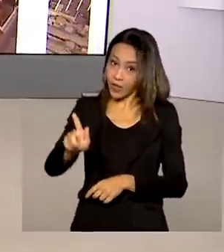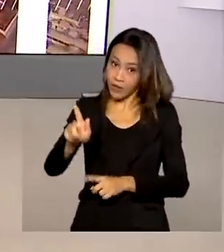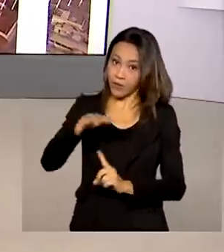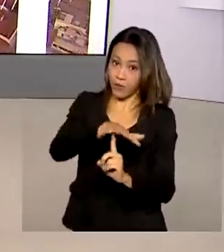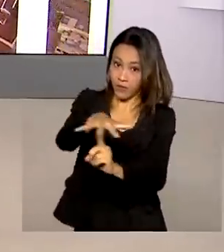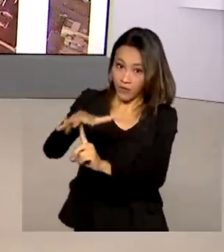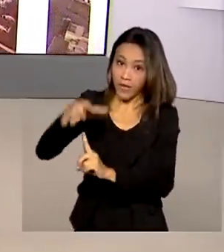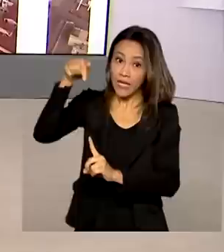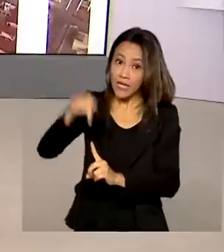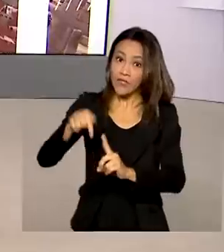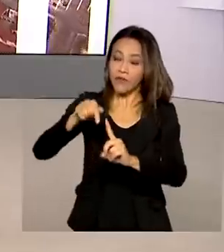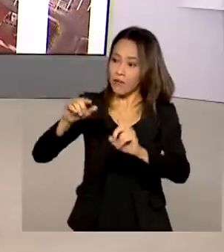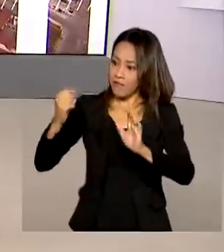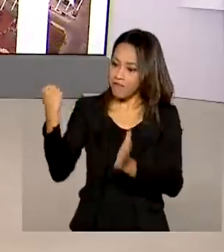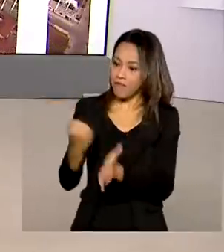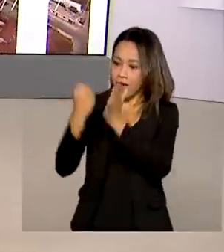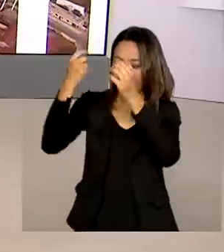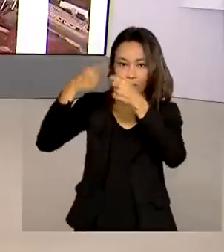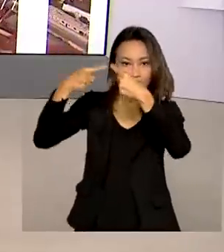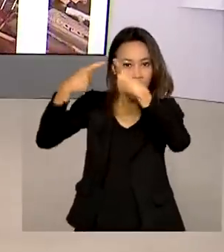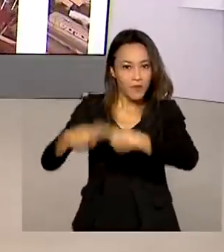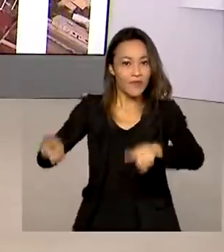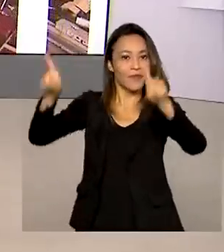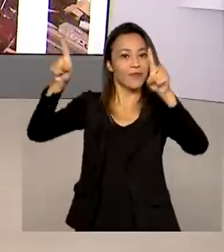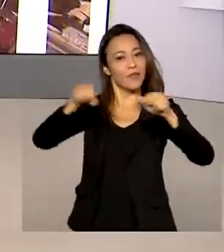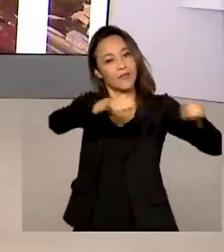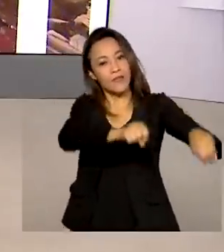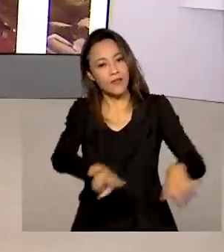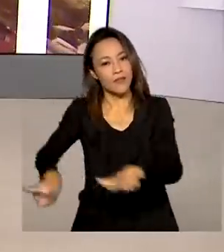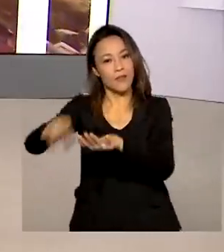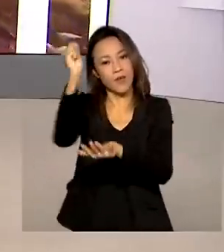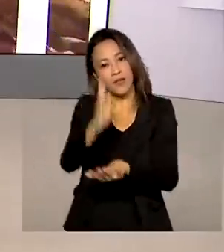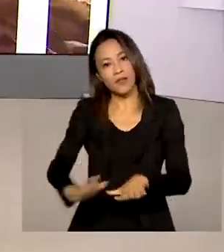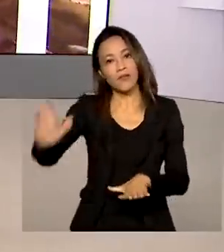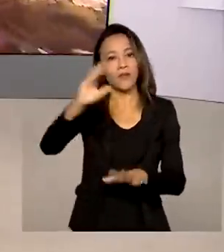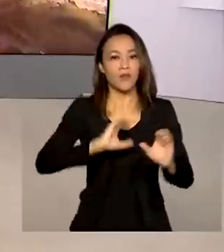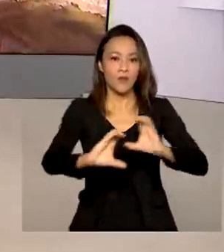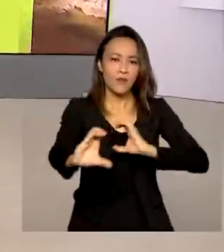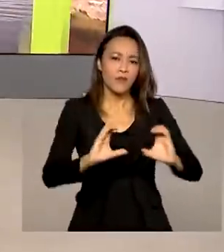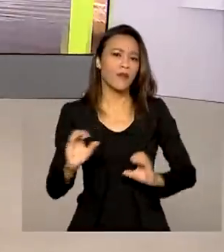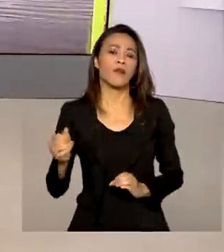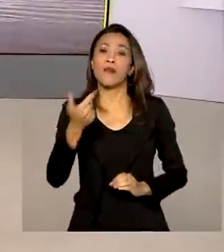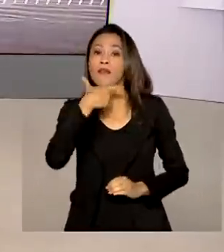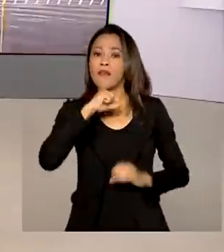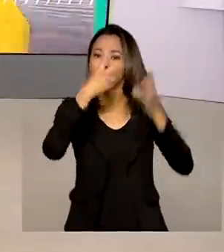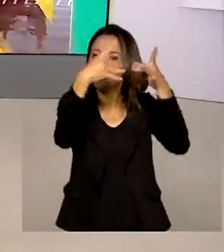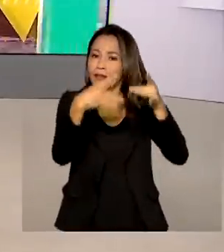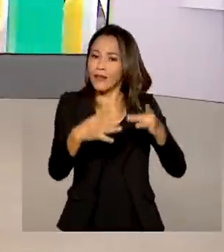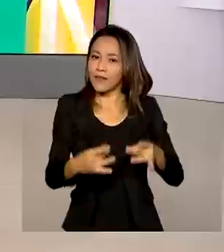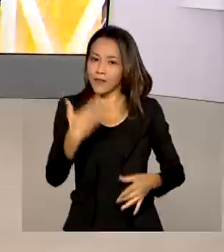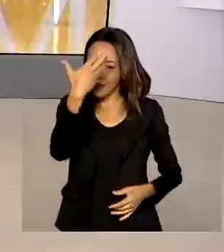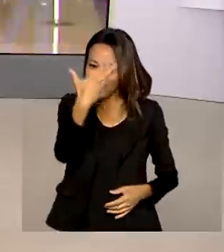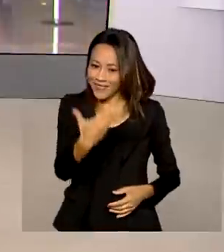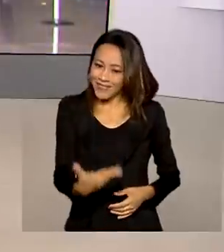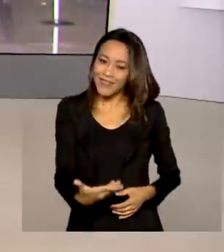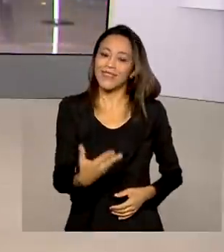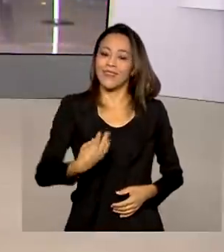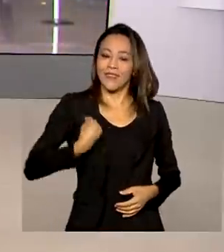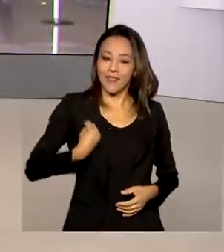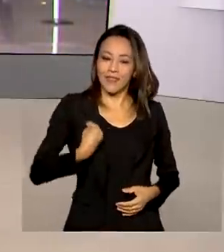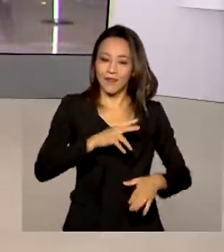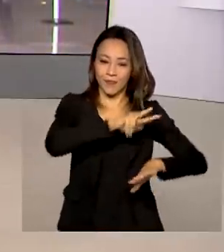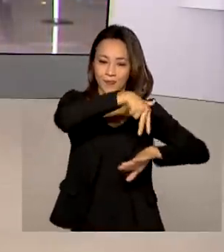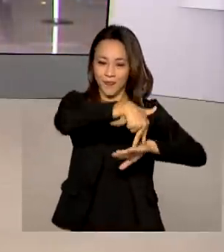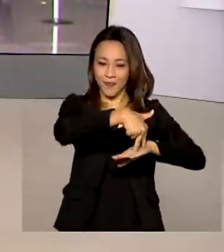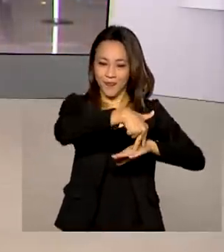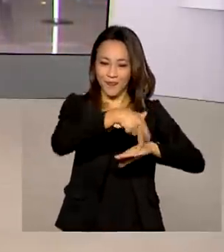evento vai marcar o lançamento oficial da Semana Nacional das Comunicações. Quem tem os detalhes é a repórter Márcia Fernandes, que está lá no Palácio do